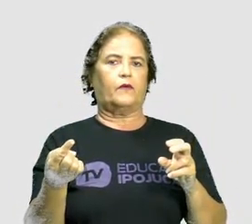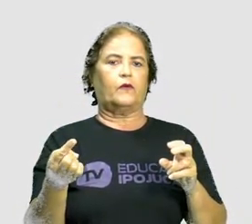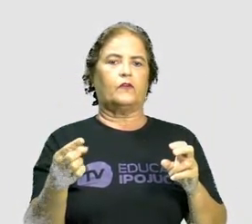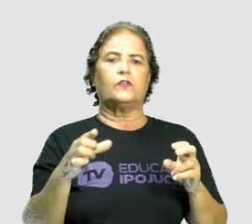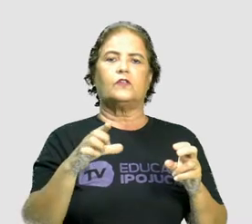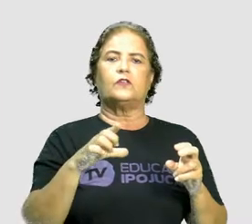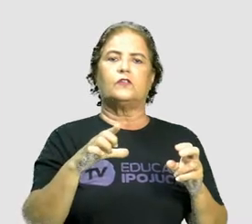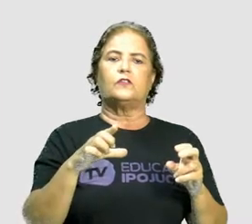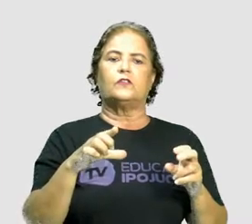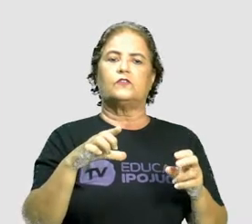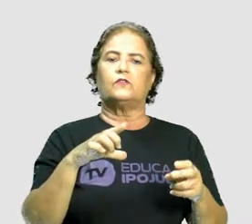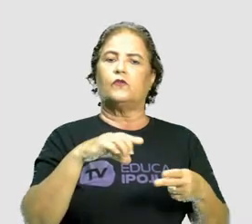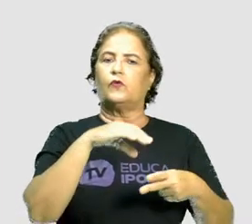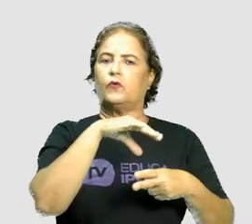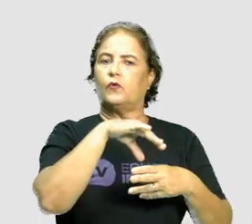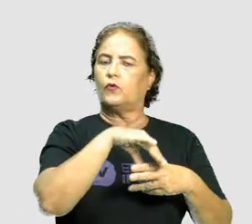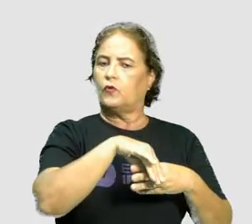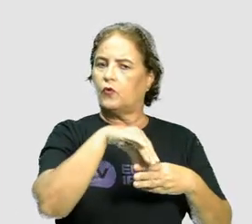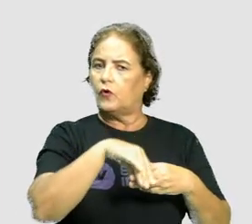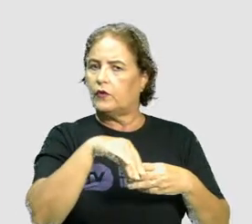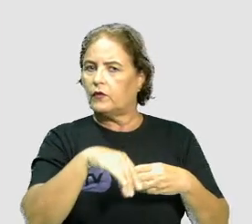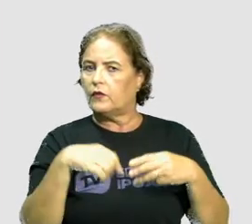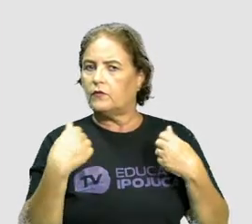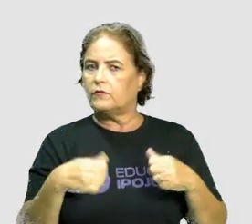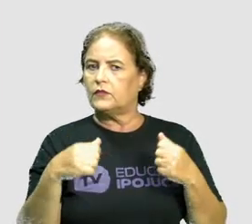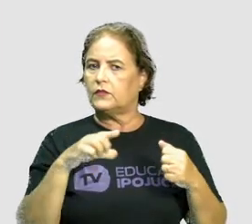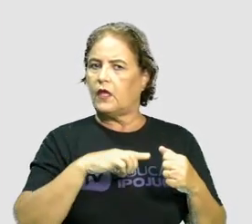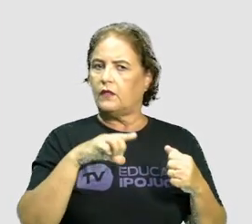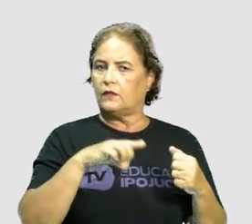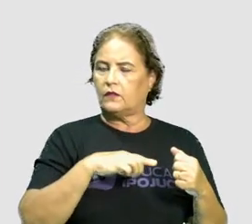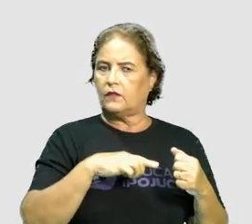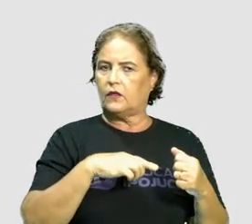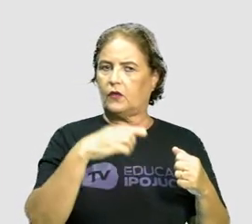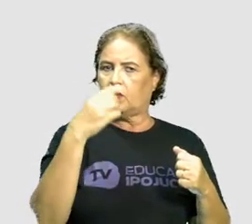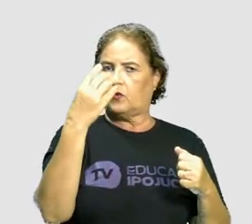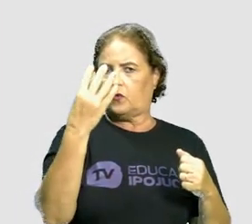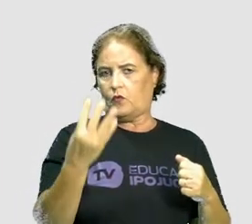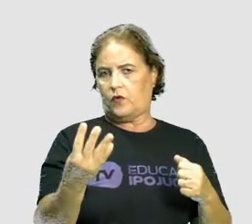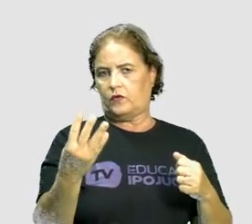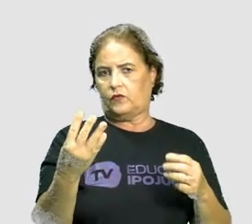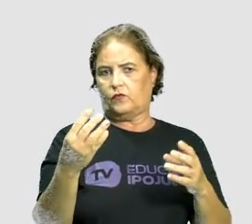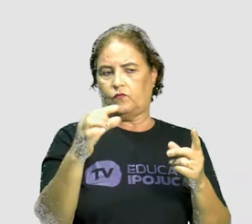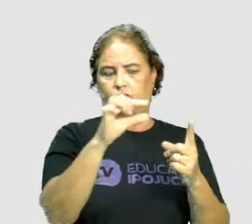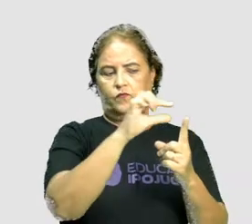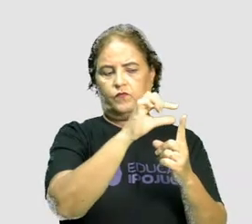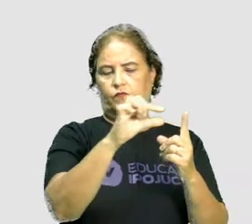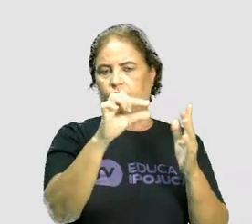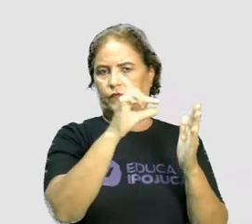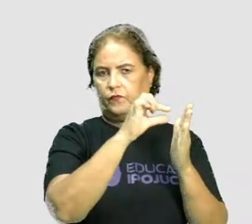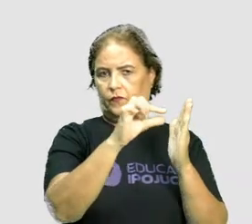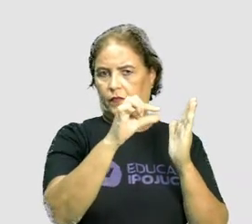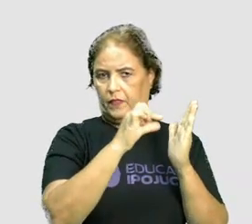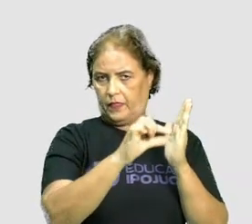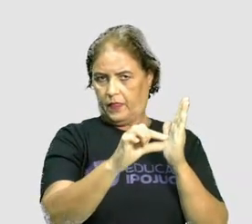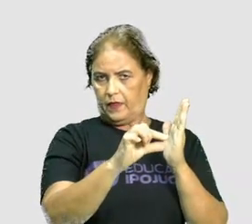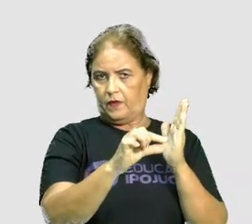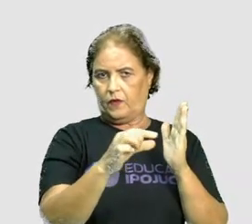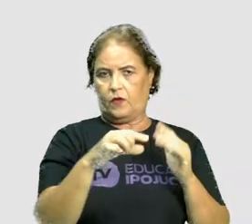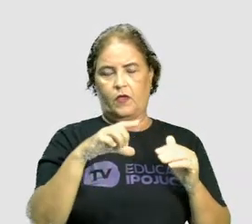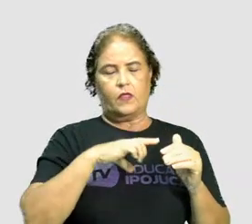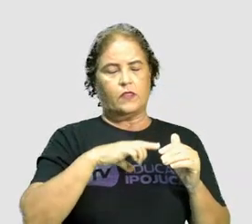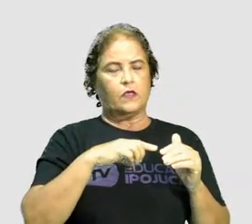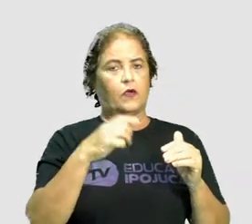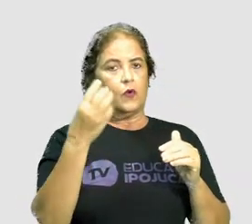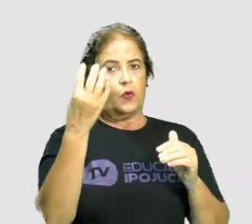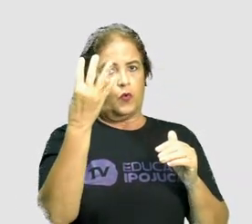ter que o seu cordel, ele precisa ter, no mínimo, quatro estrofes. Para ser considerado cordel, tem que ter,